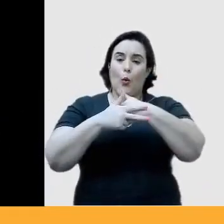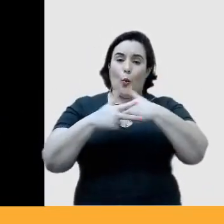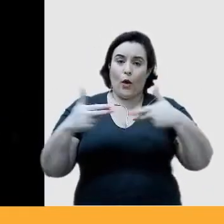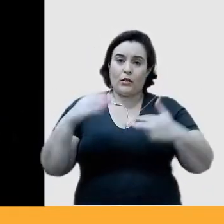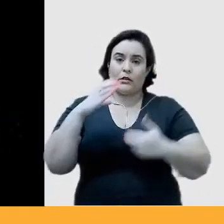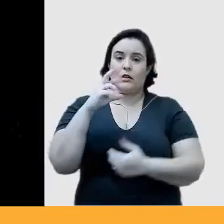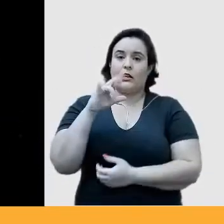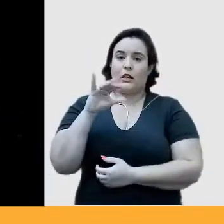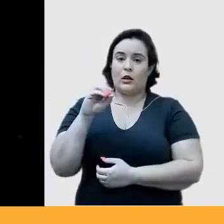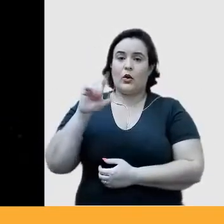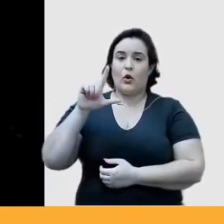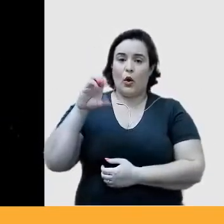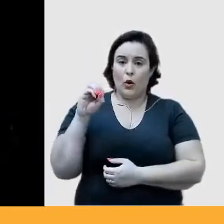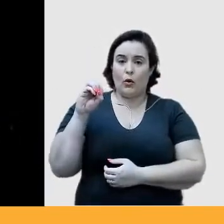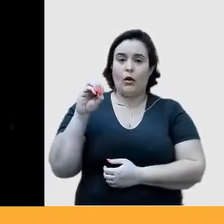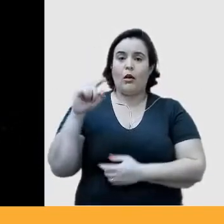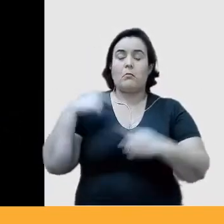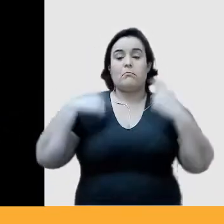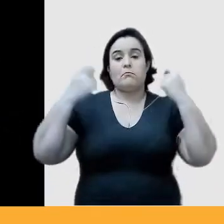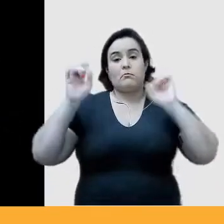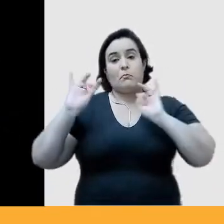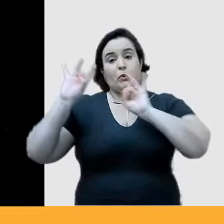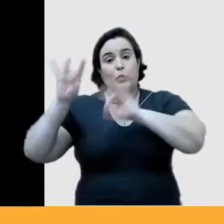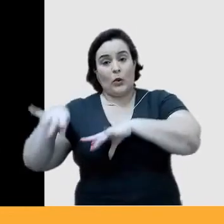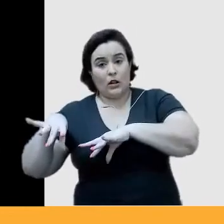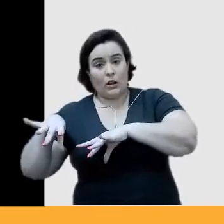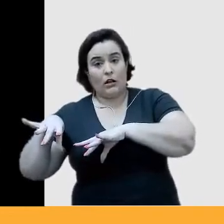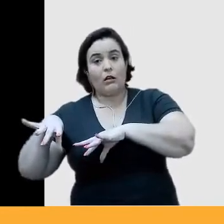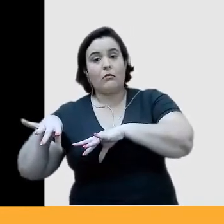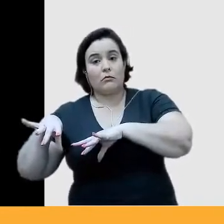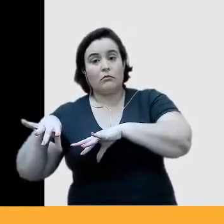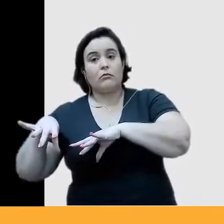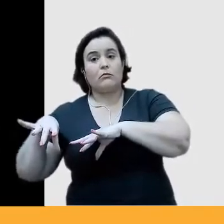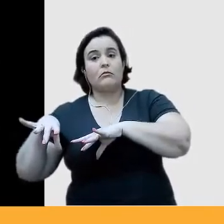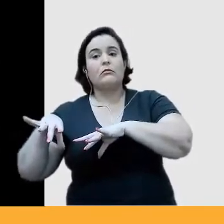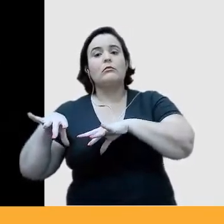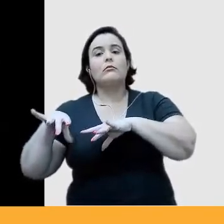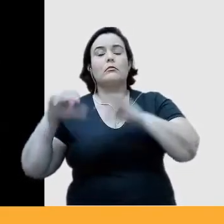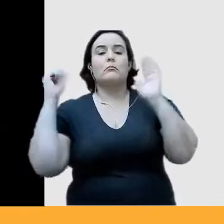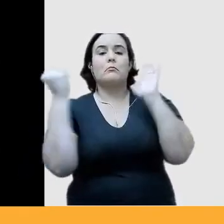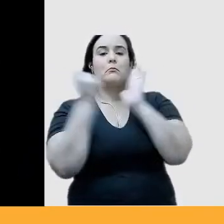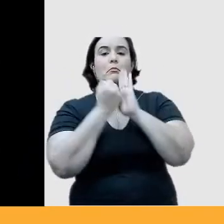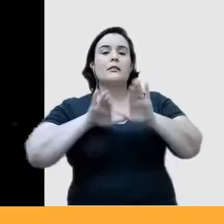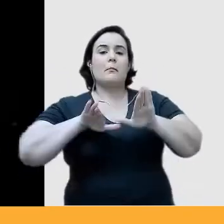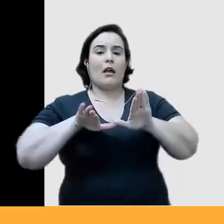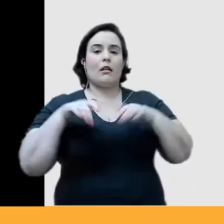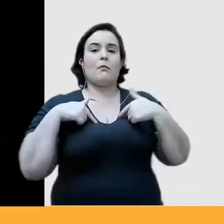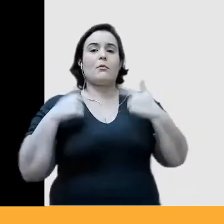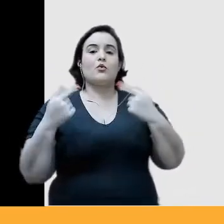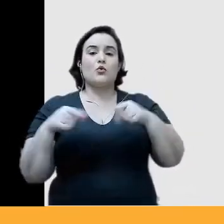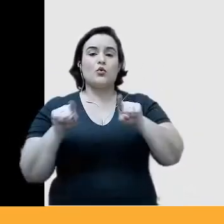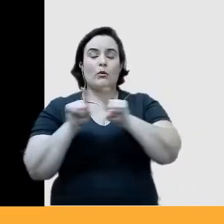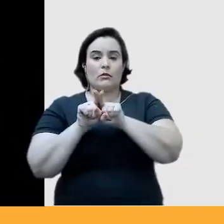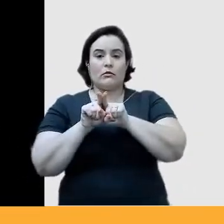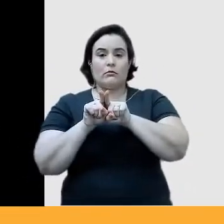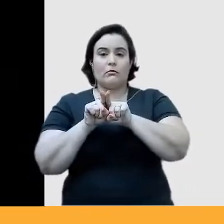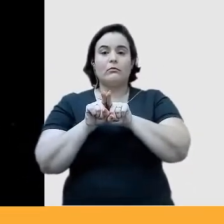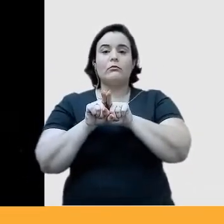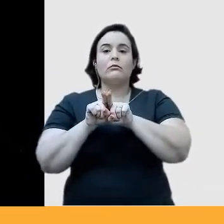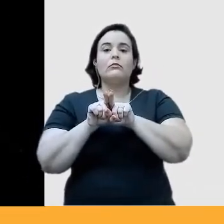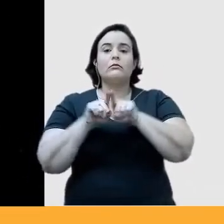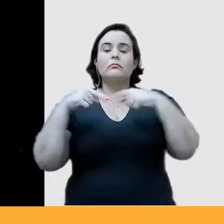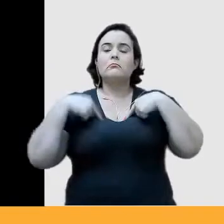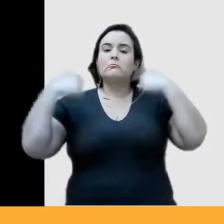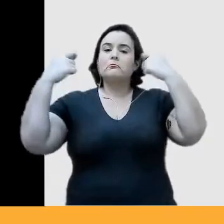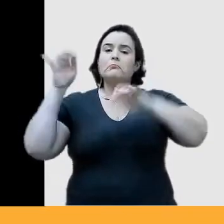tive que abandonar essa marca, porque eu me separei da minha sócia e eu tive